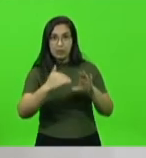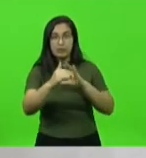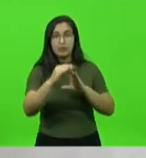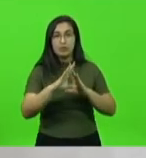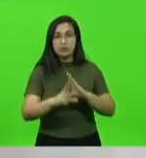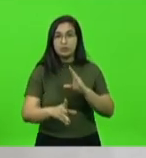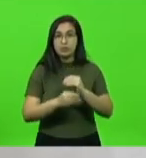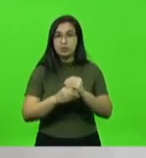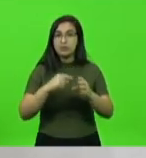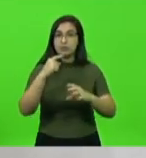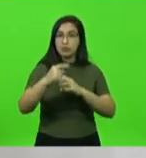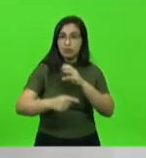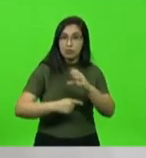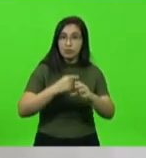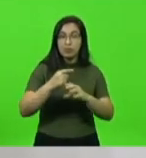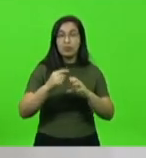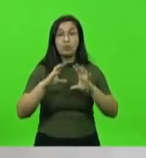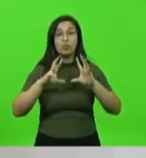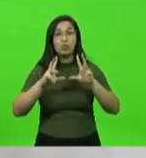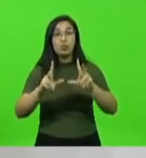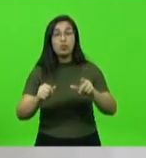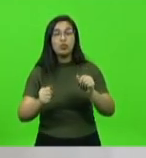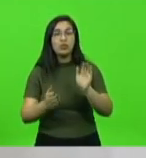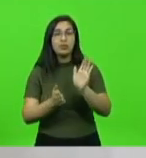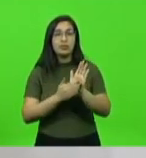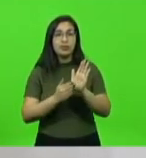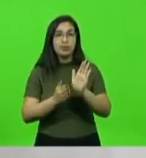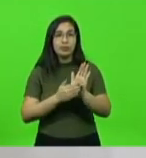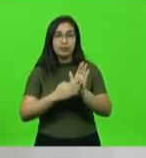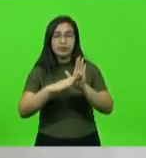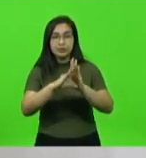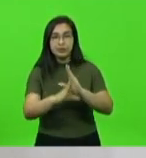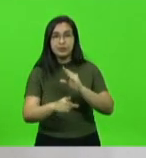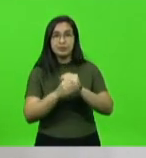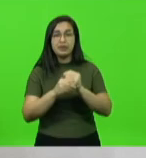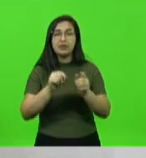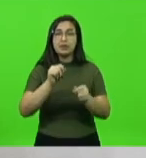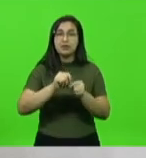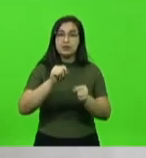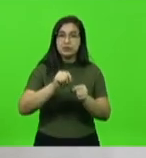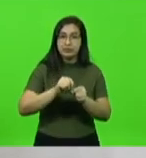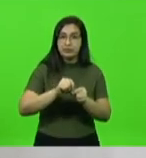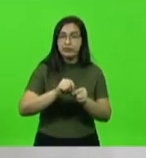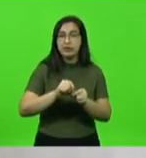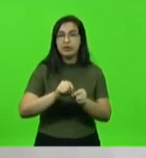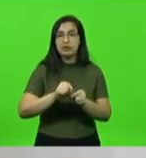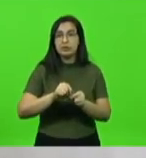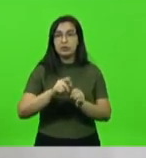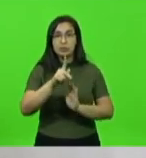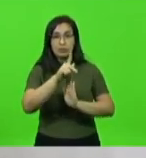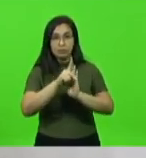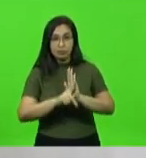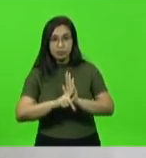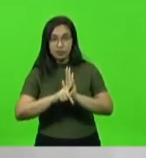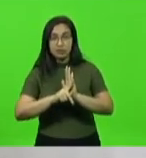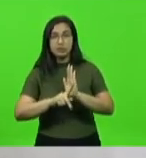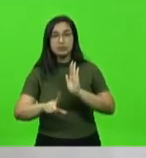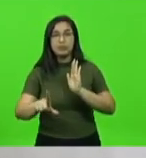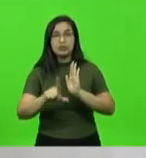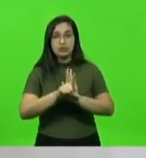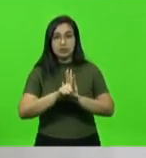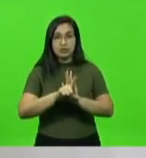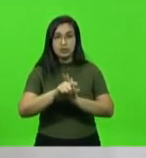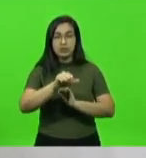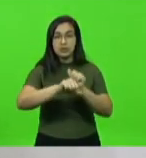global, e todas essas propostas de emendas que foram feitas nesse projeto de lei da reforma da